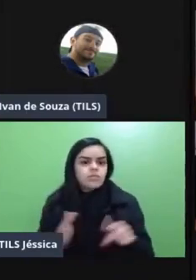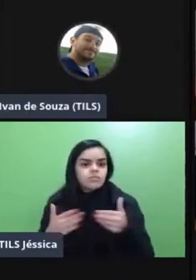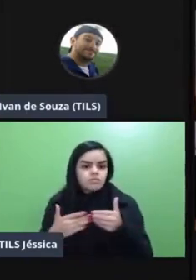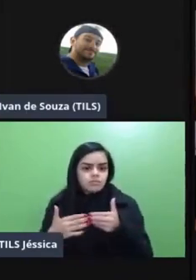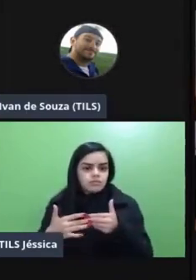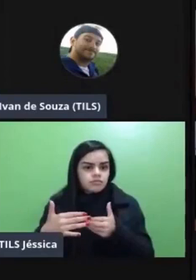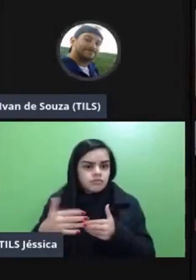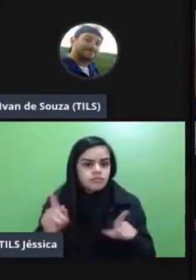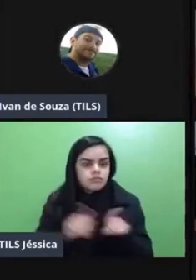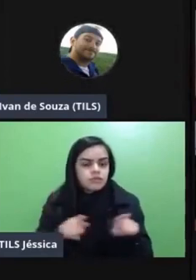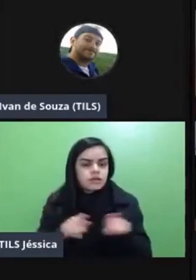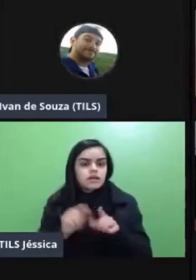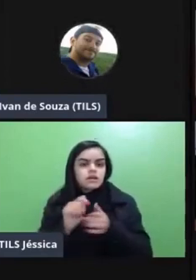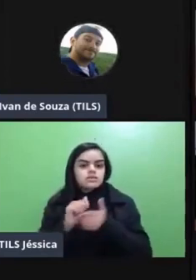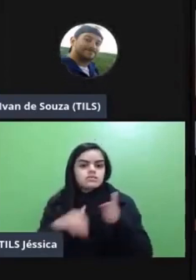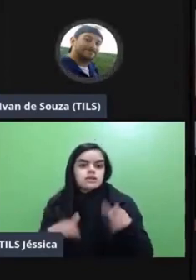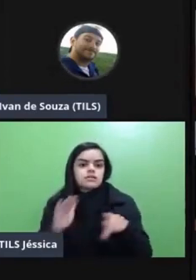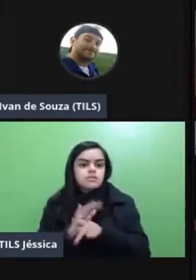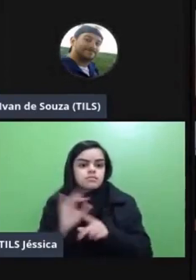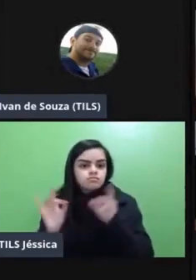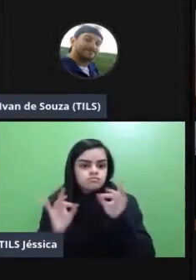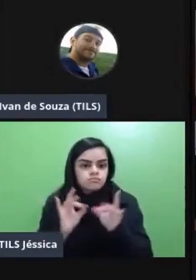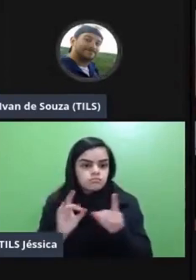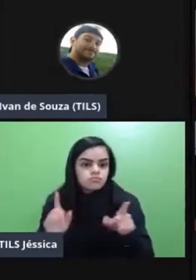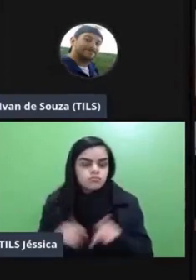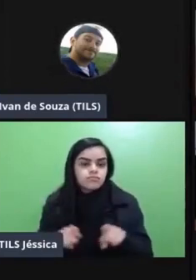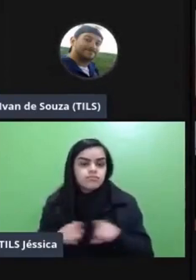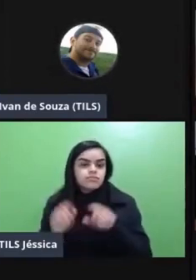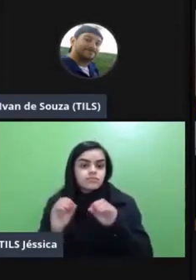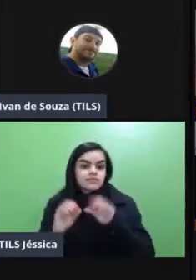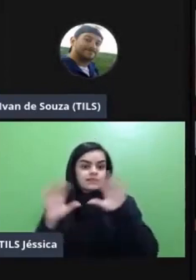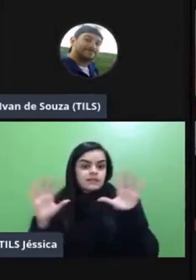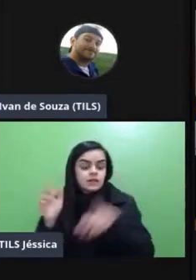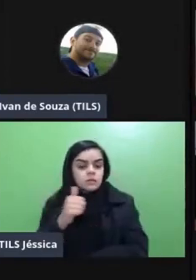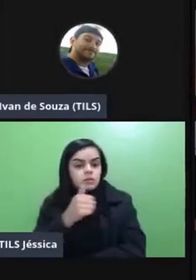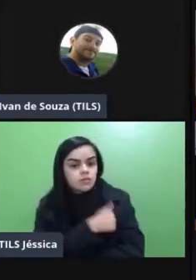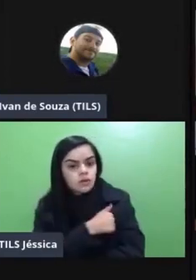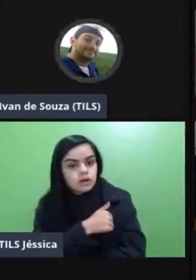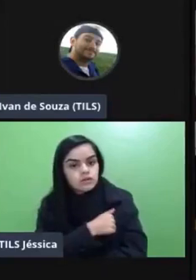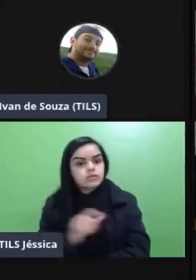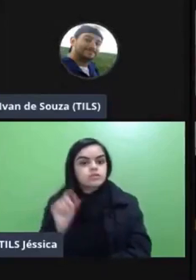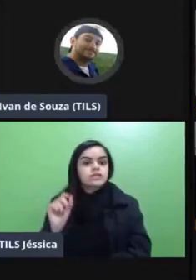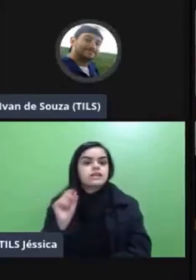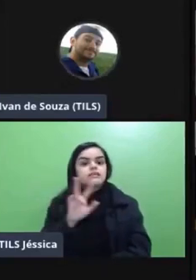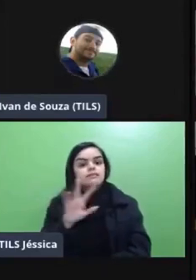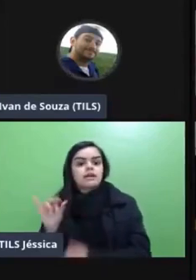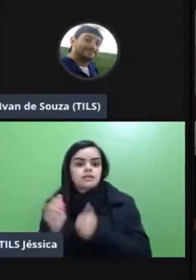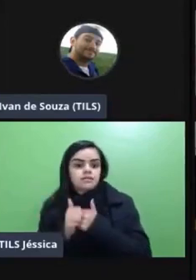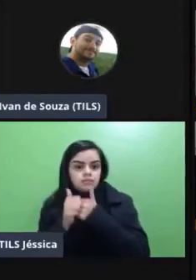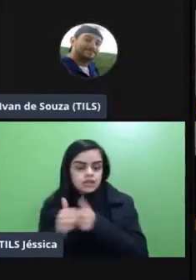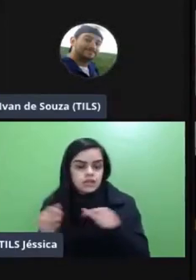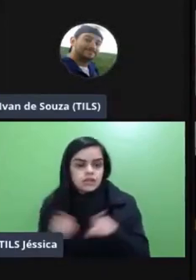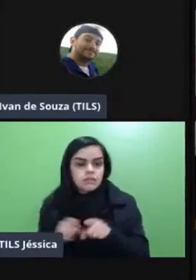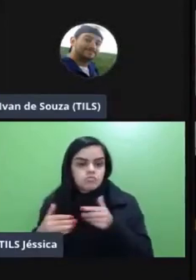também para aquelas atividades específicas de modo que fique muito claro para o estudante naquilo que ele está sendo acompanhado nesse